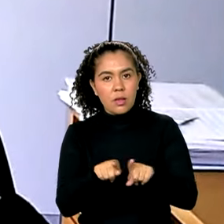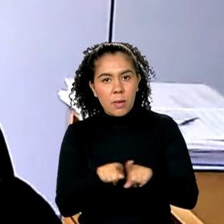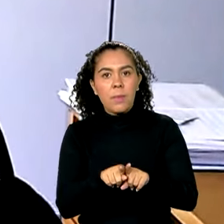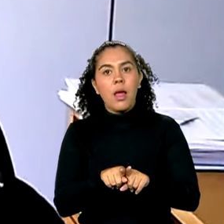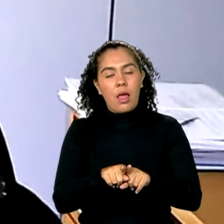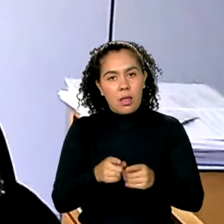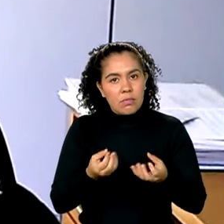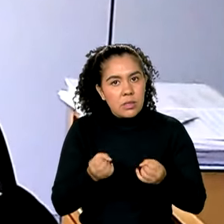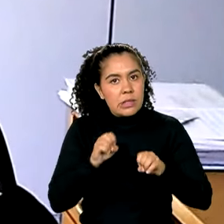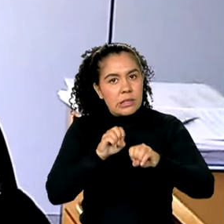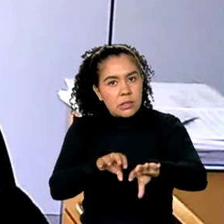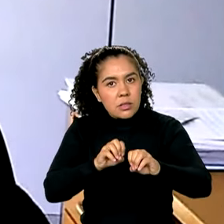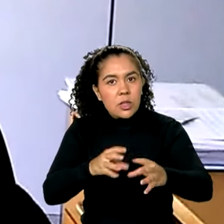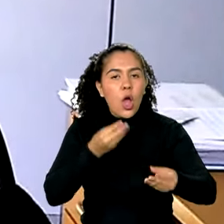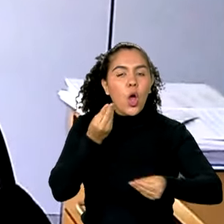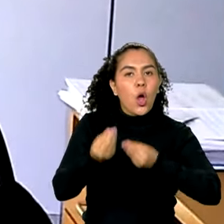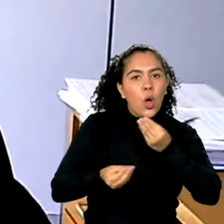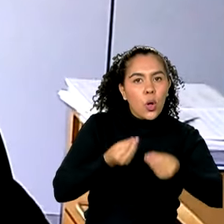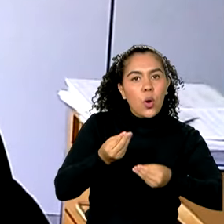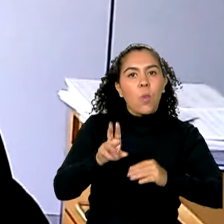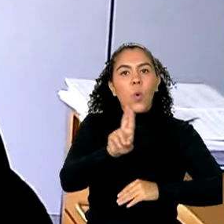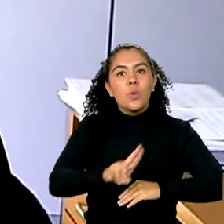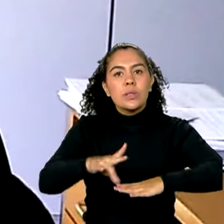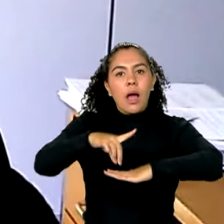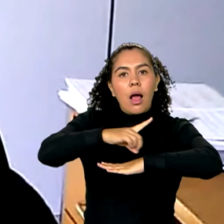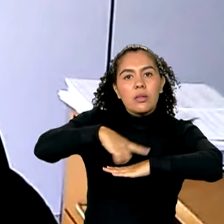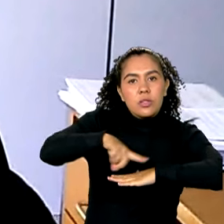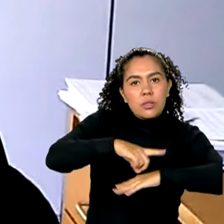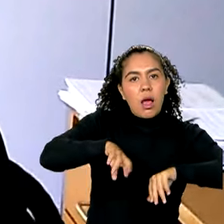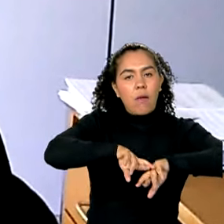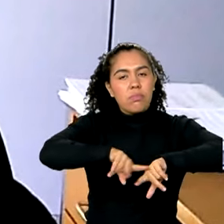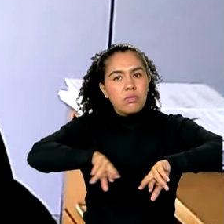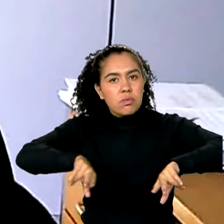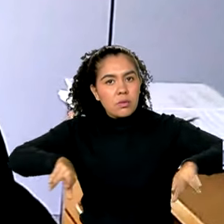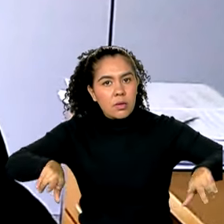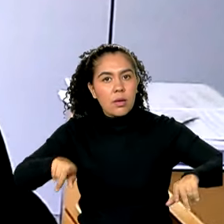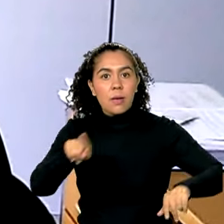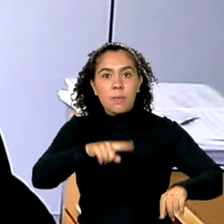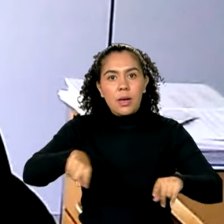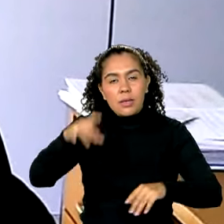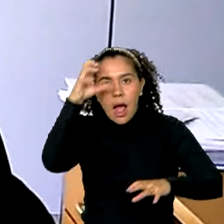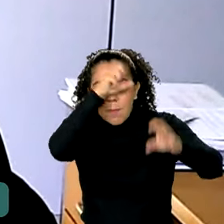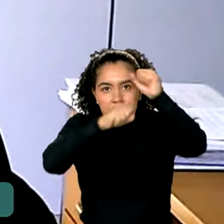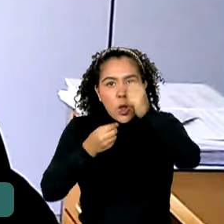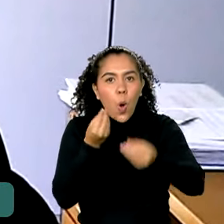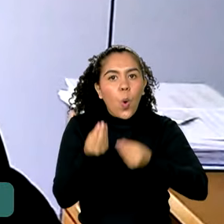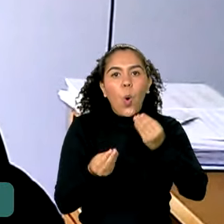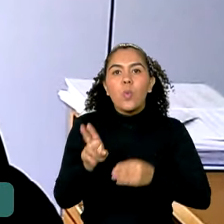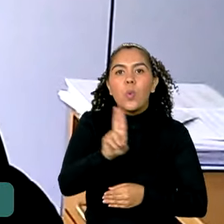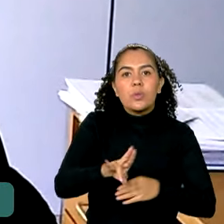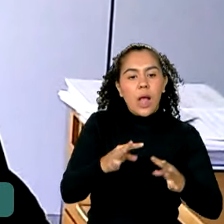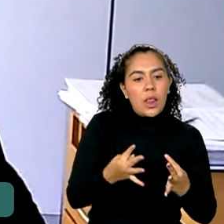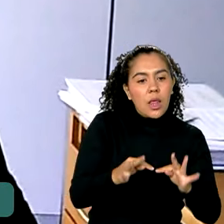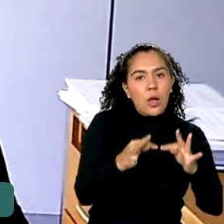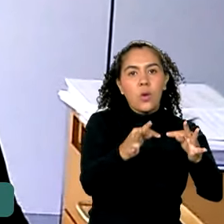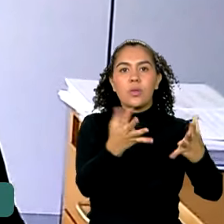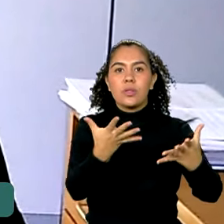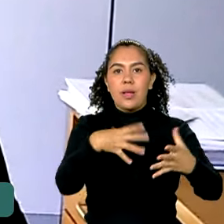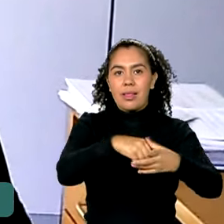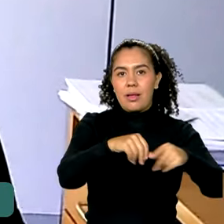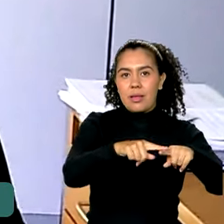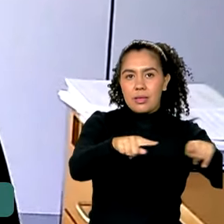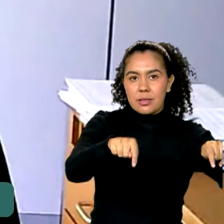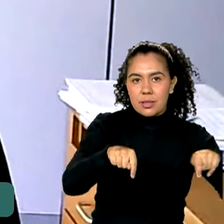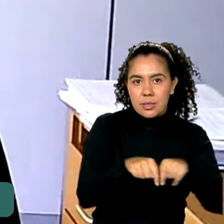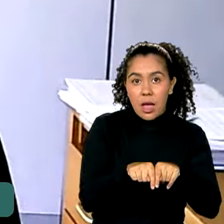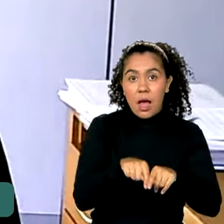competências digitais dos professores para eles poderem usar a tecnologia na sala de aula não só como um instrumento